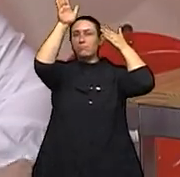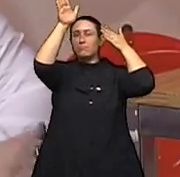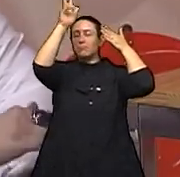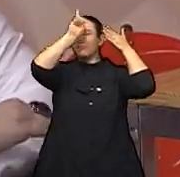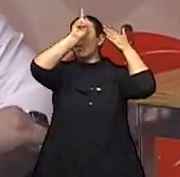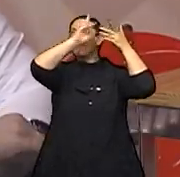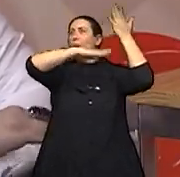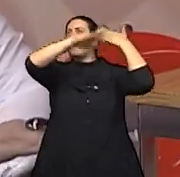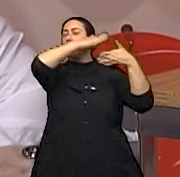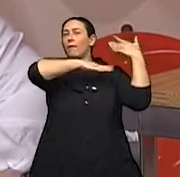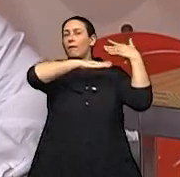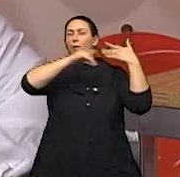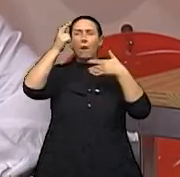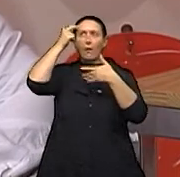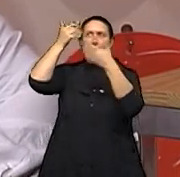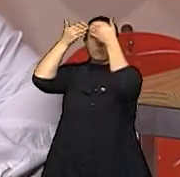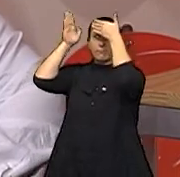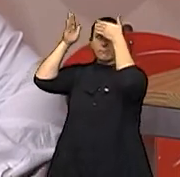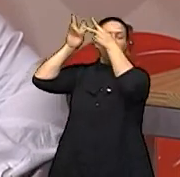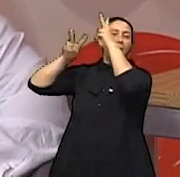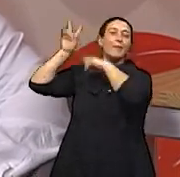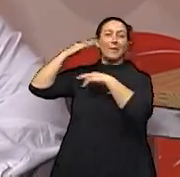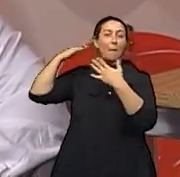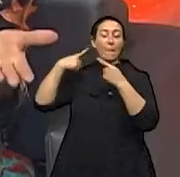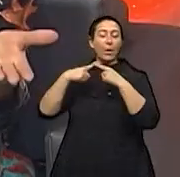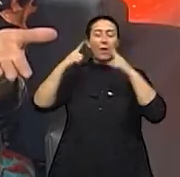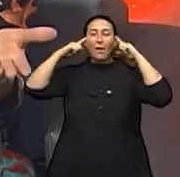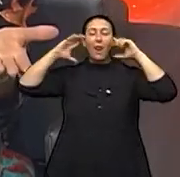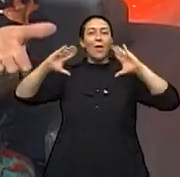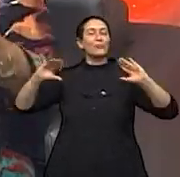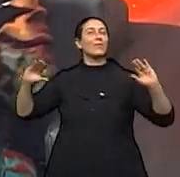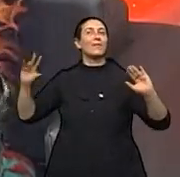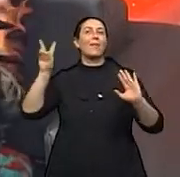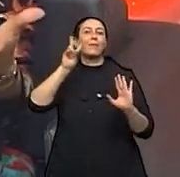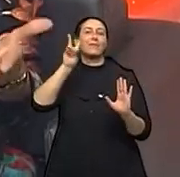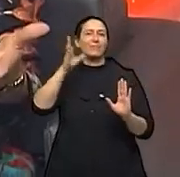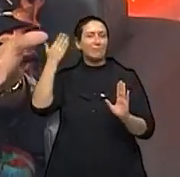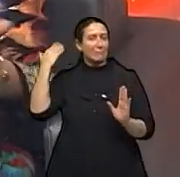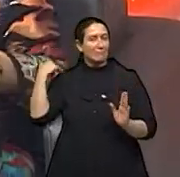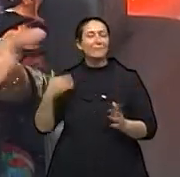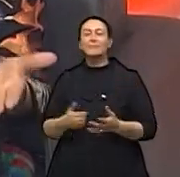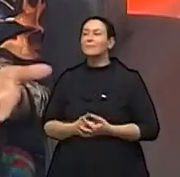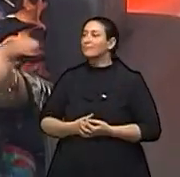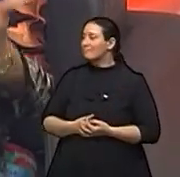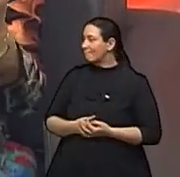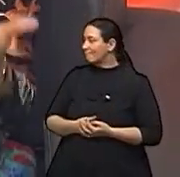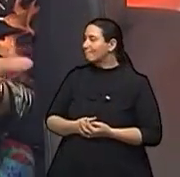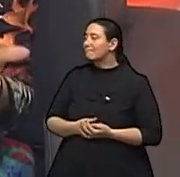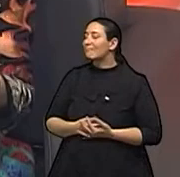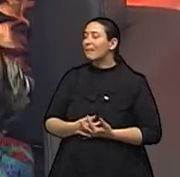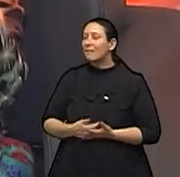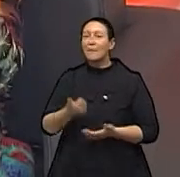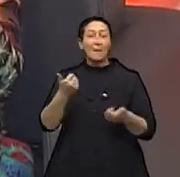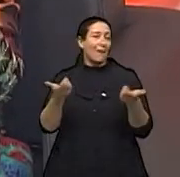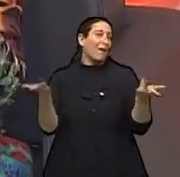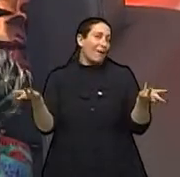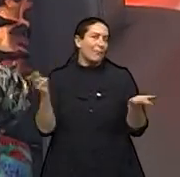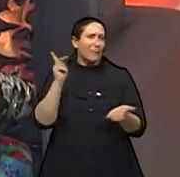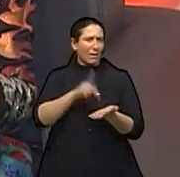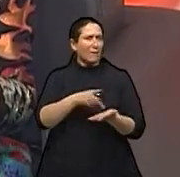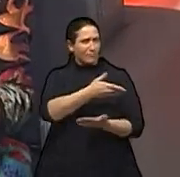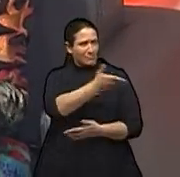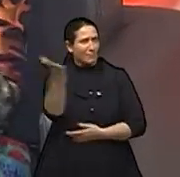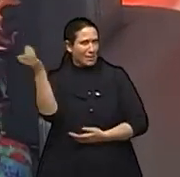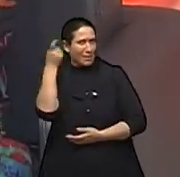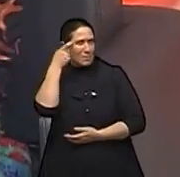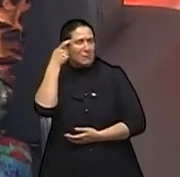relaxada, ela não vai a lugar algum. Claro que nós fomos a algum lugar com esse programa, com certeza você está pensando